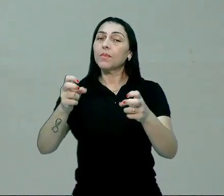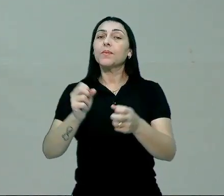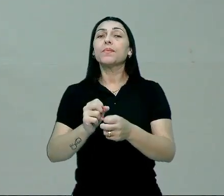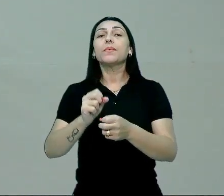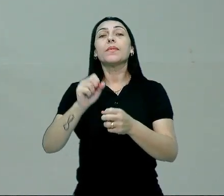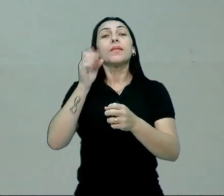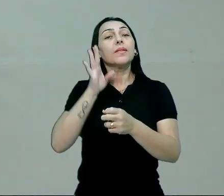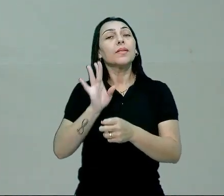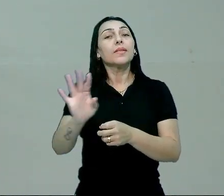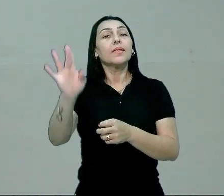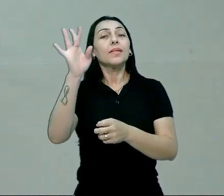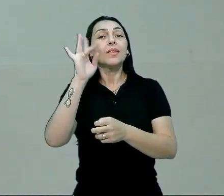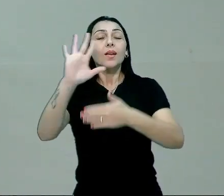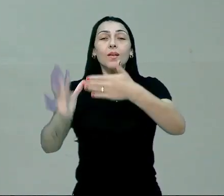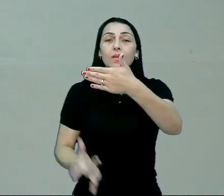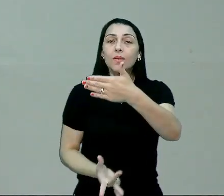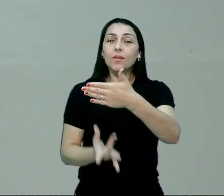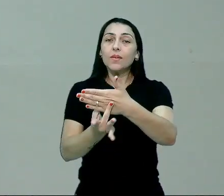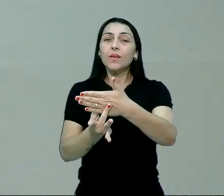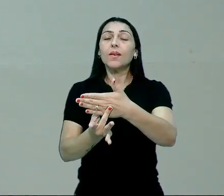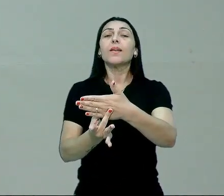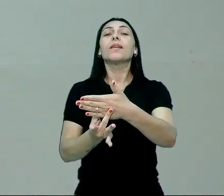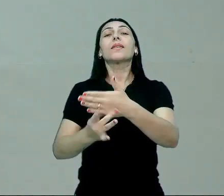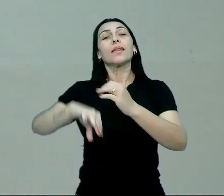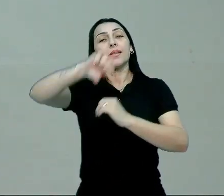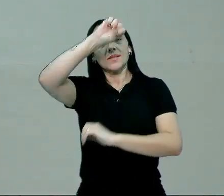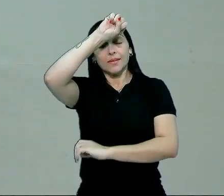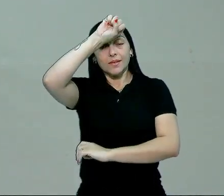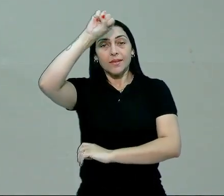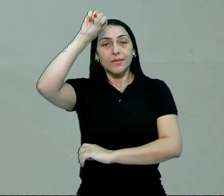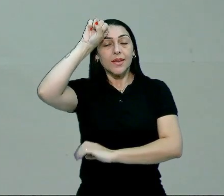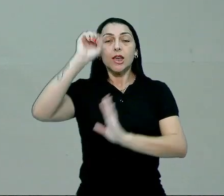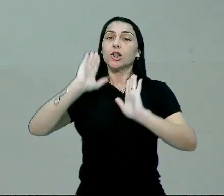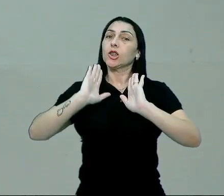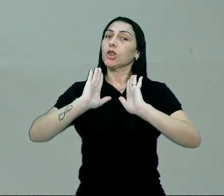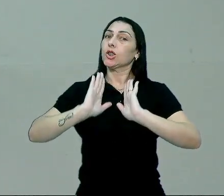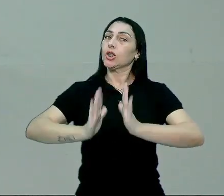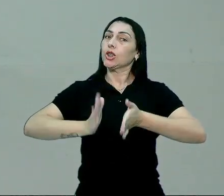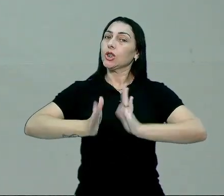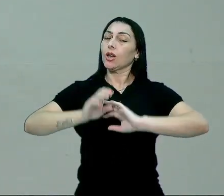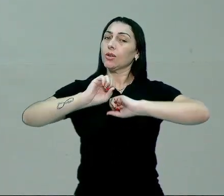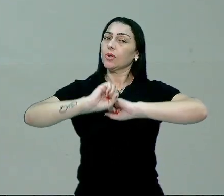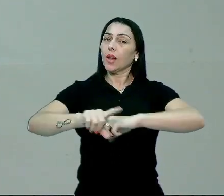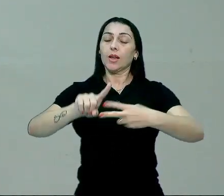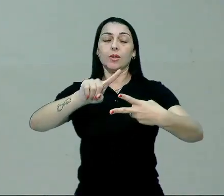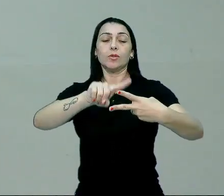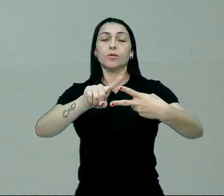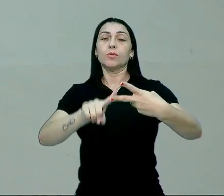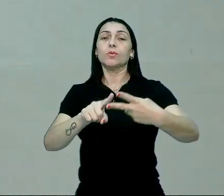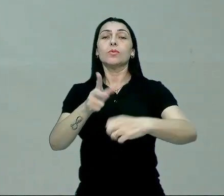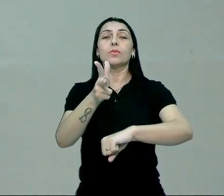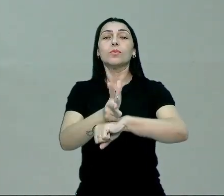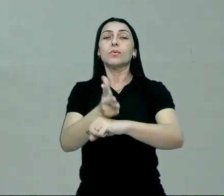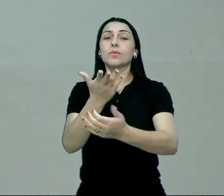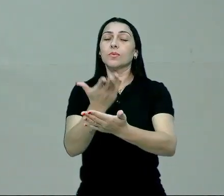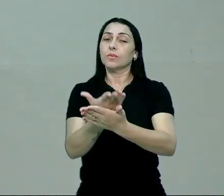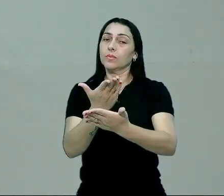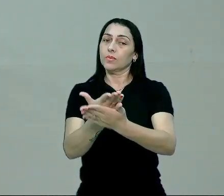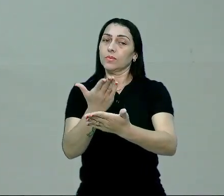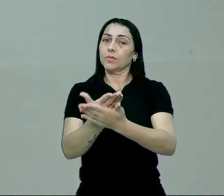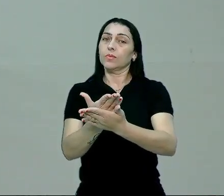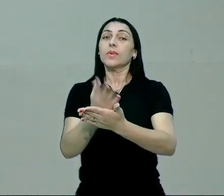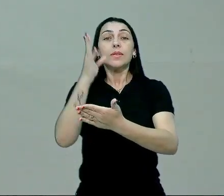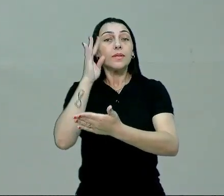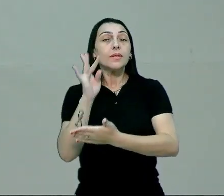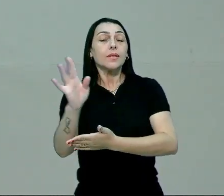Teorias Clássicas em Sociologia. Nós já contemplamos em duas videoaulas uma dessas